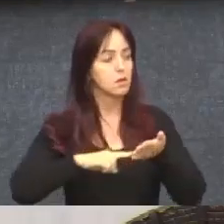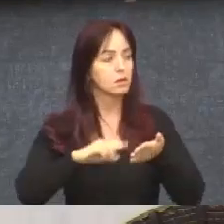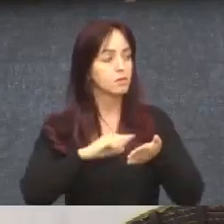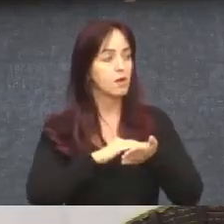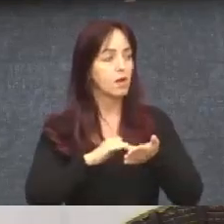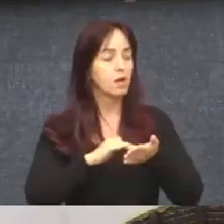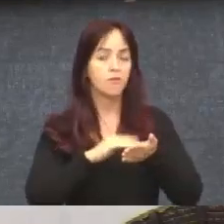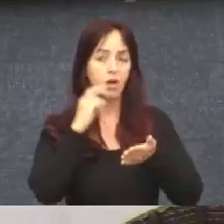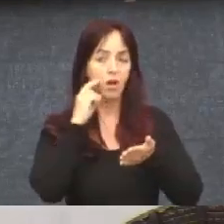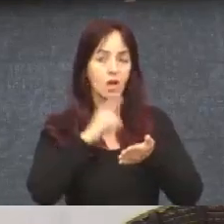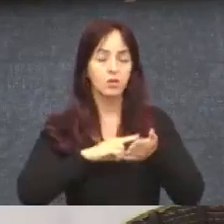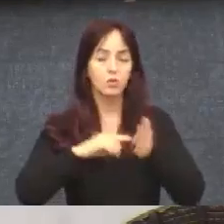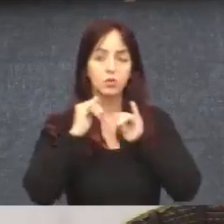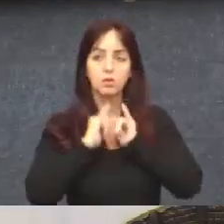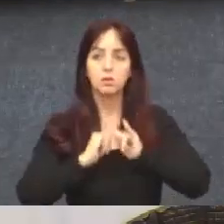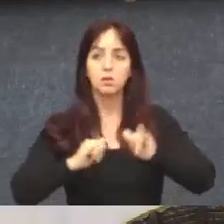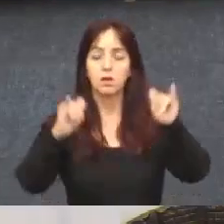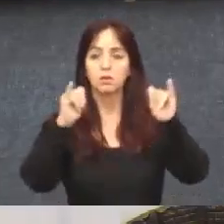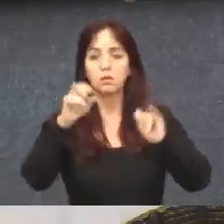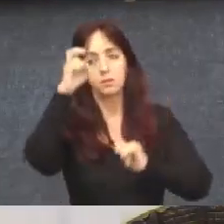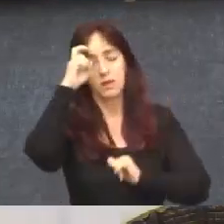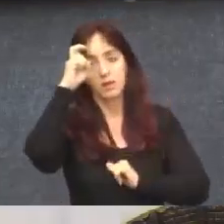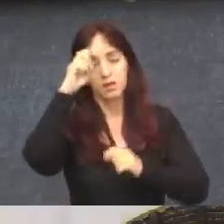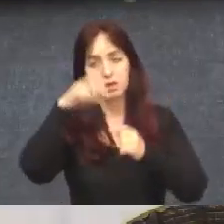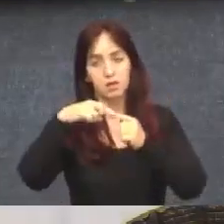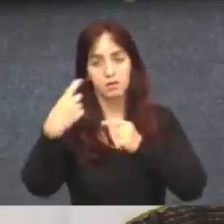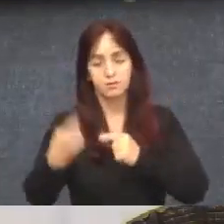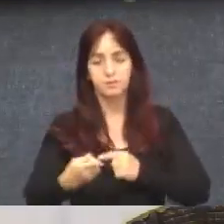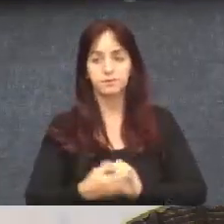faça a leitura dos anúncios para quinta-feira.